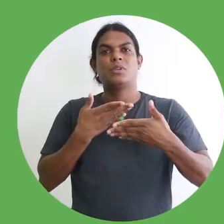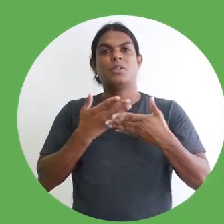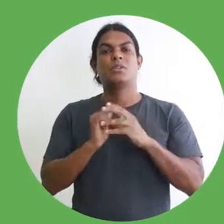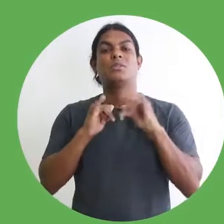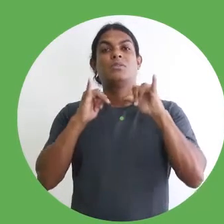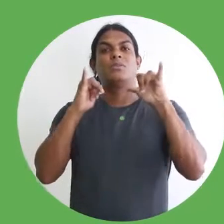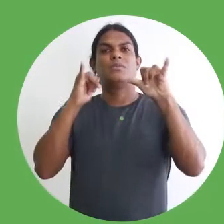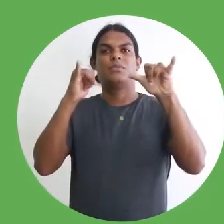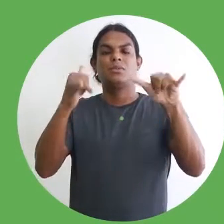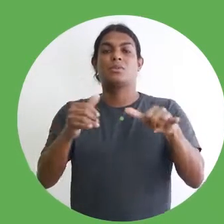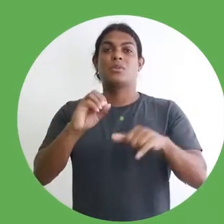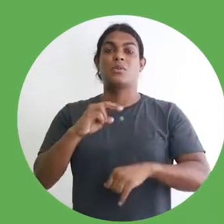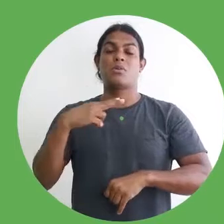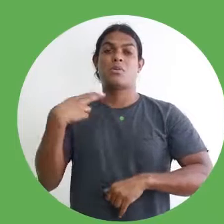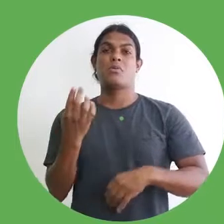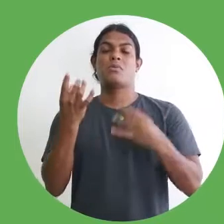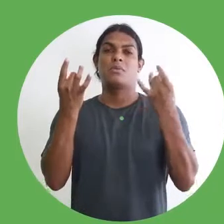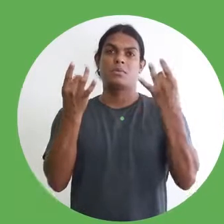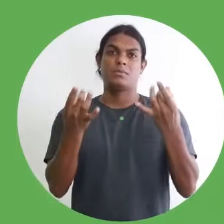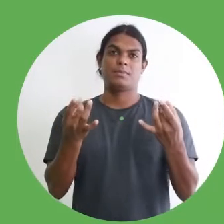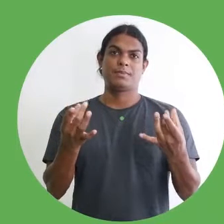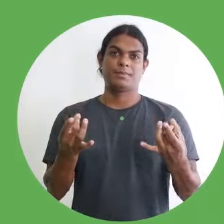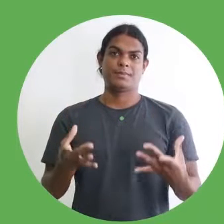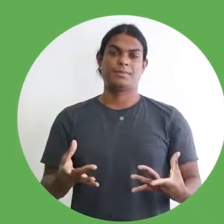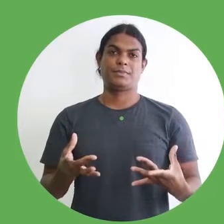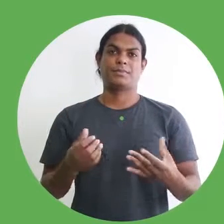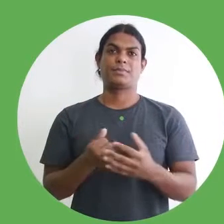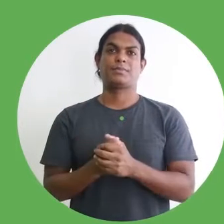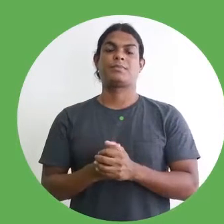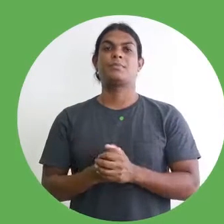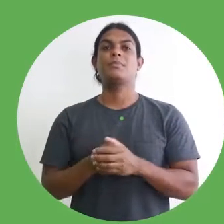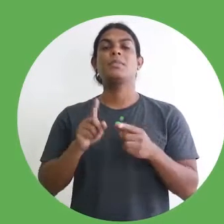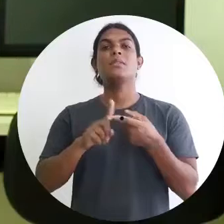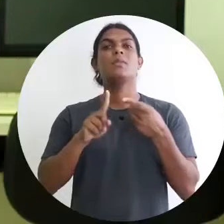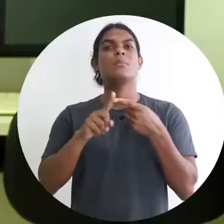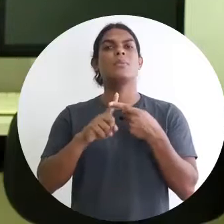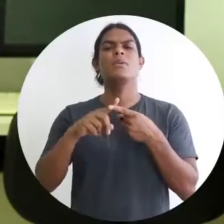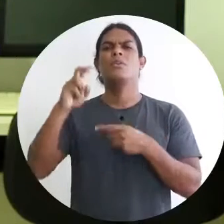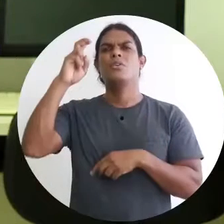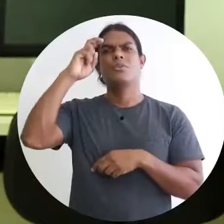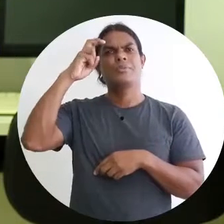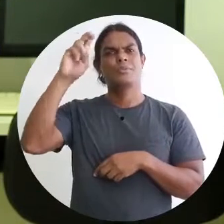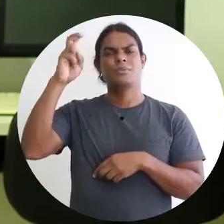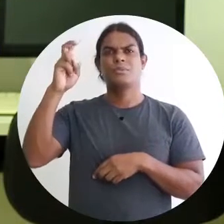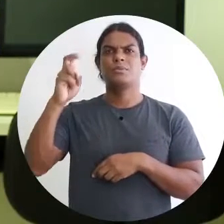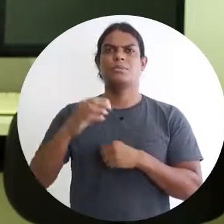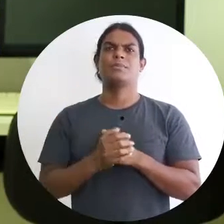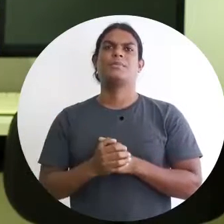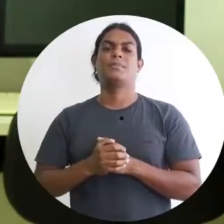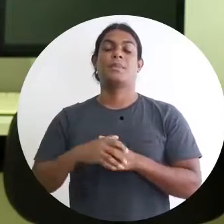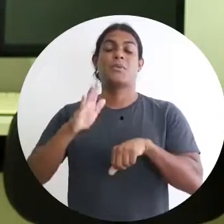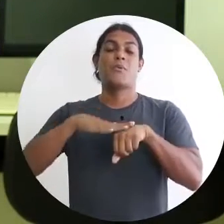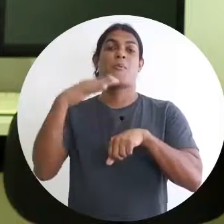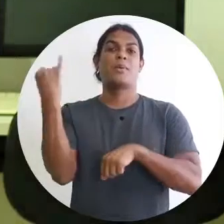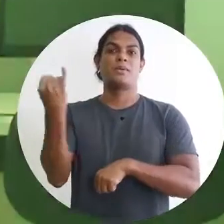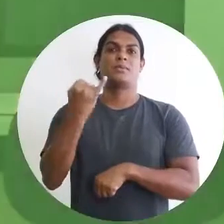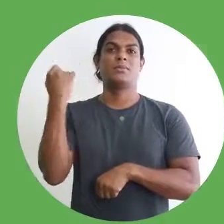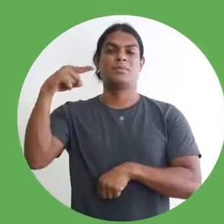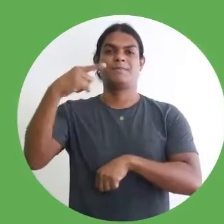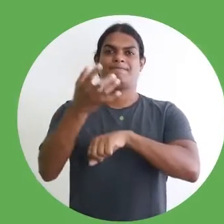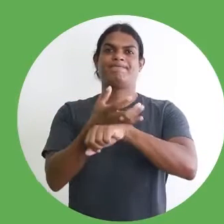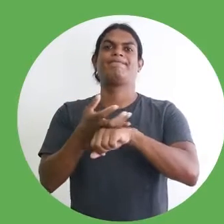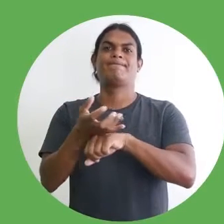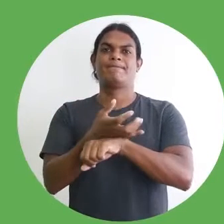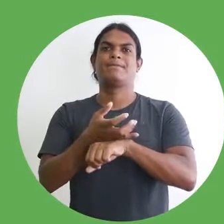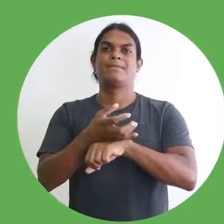ou comercialização de bens e serviços culturais, que é o mais importante nessa nossa disciplina, nessa